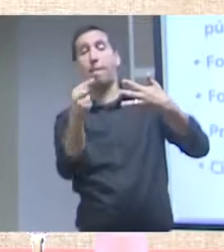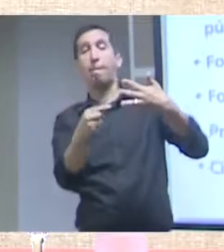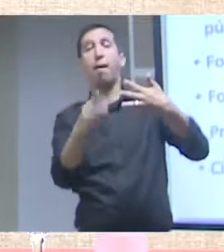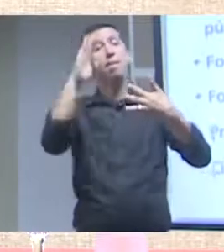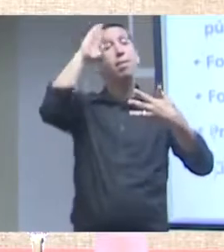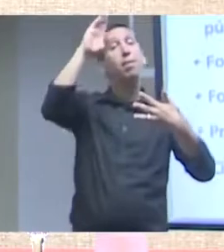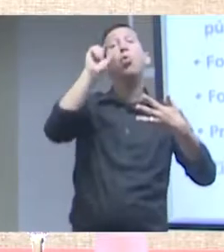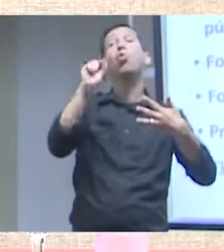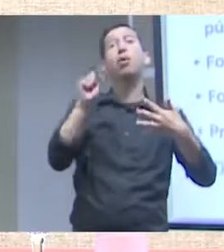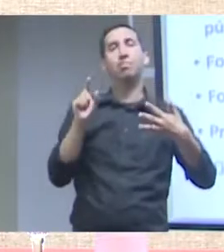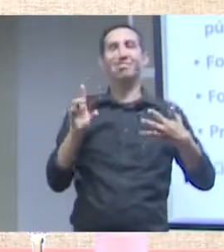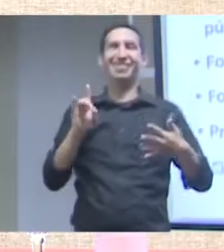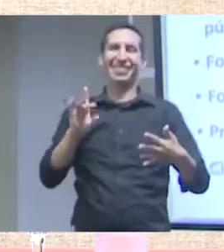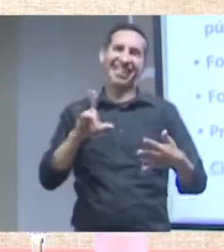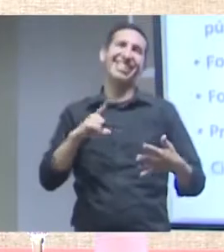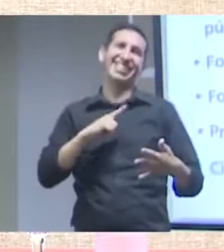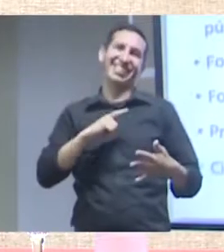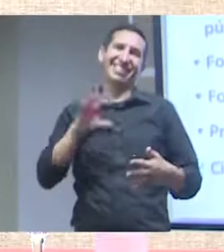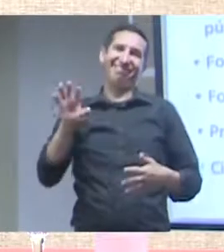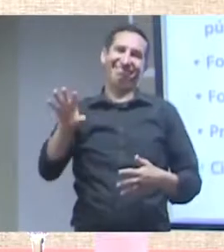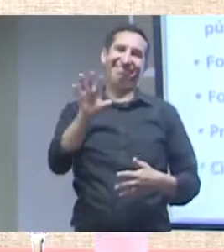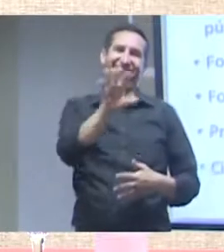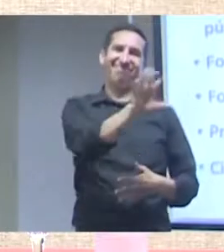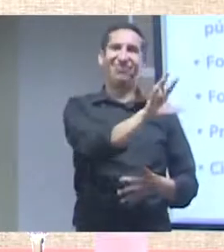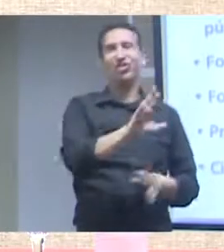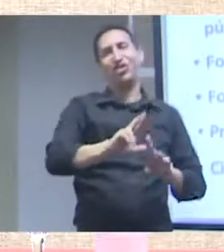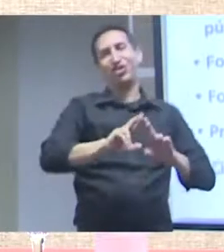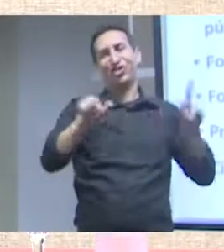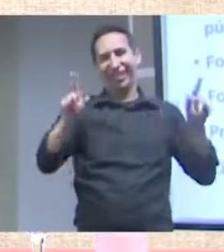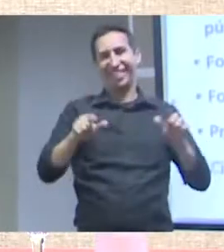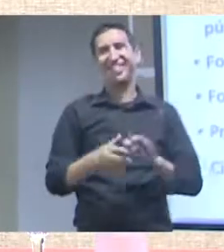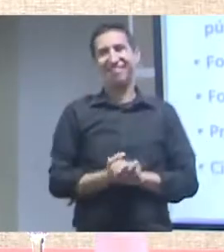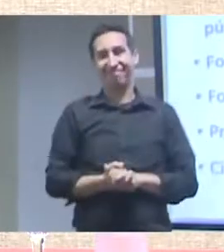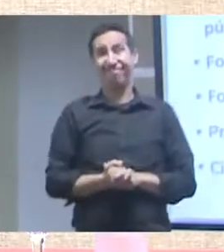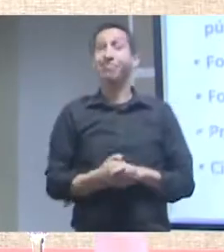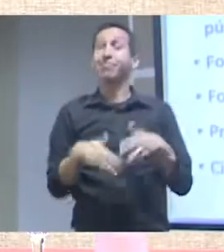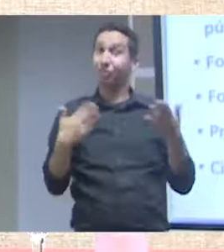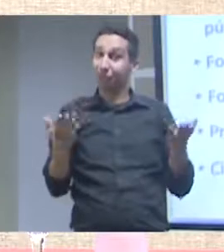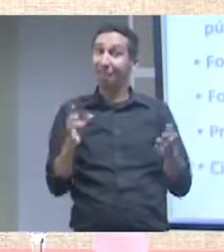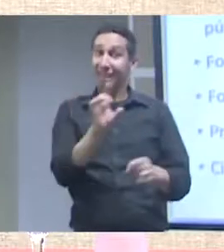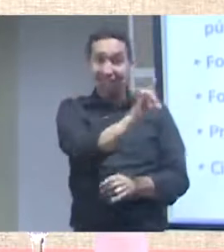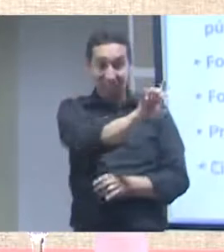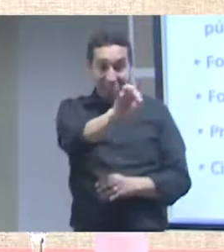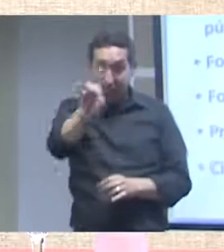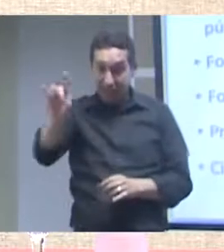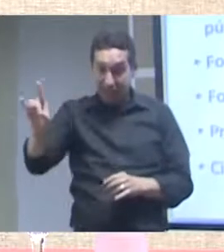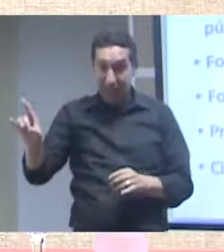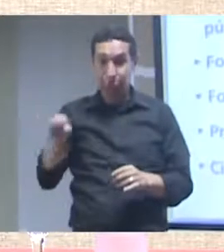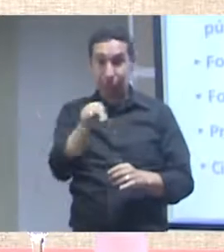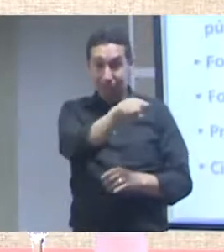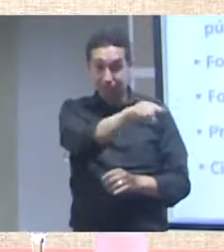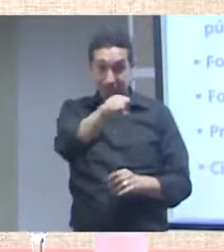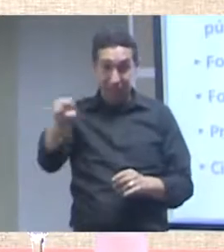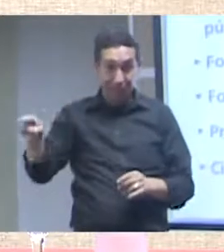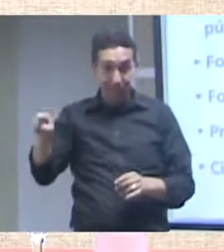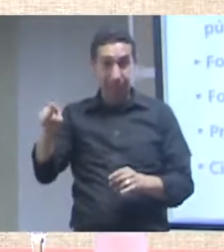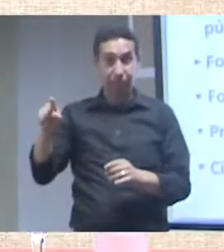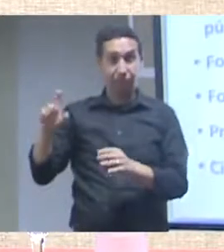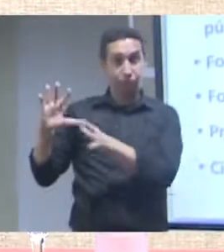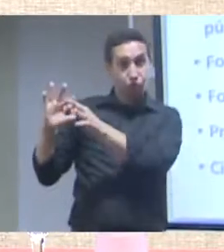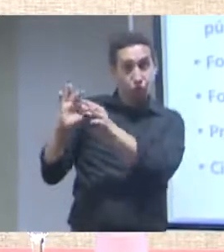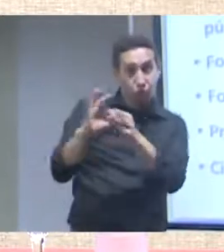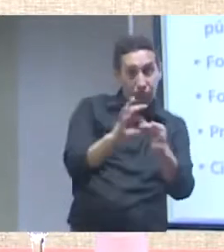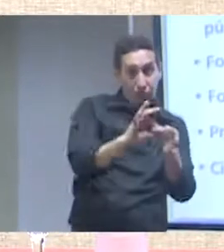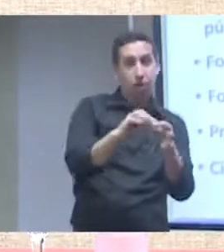cada um desse contexto precisa ter as suas próprias políticas, pensar as suas próprias